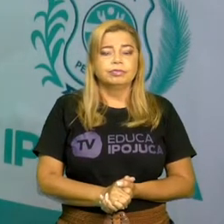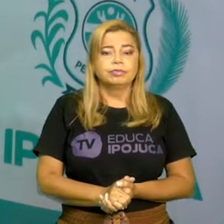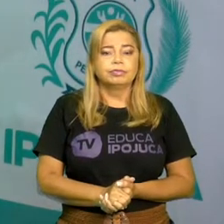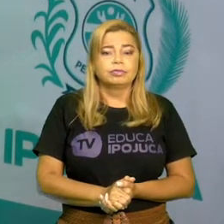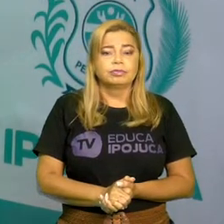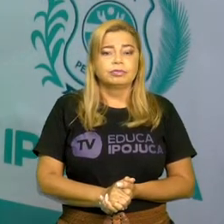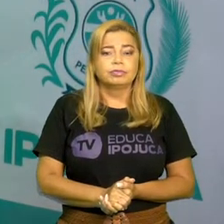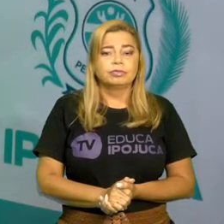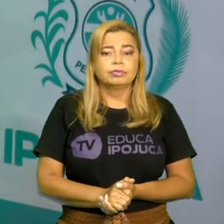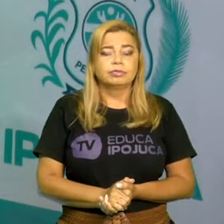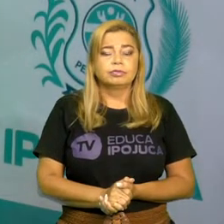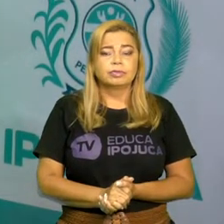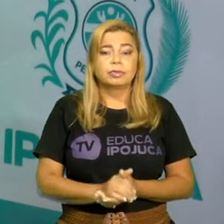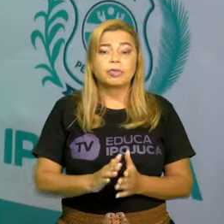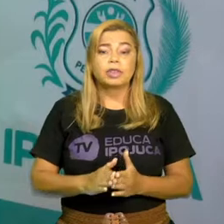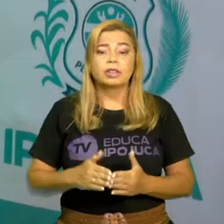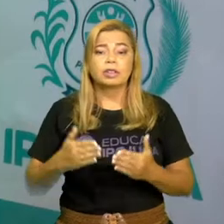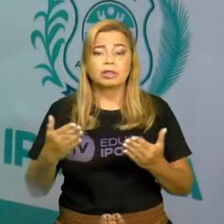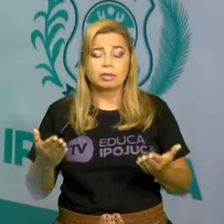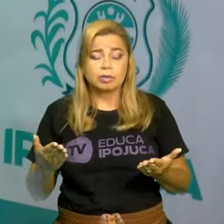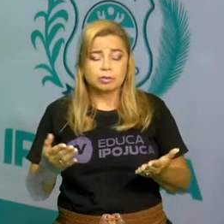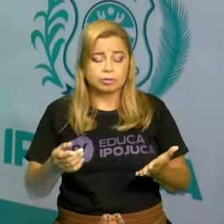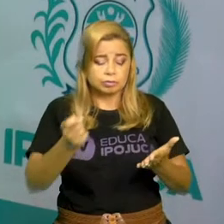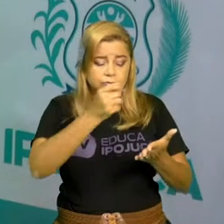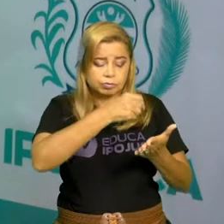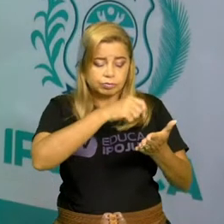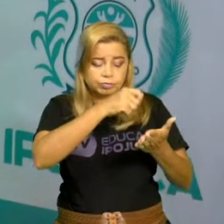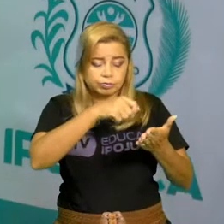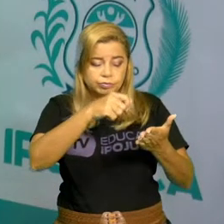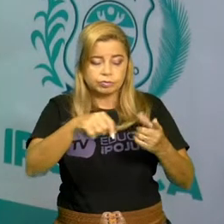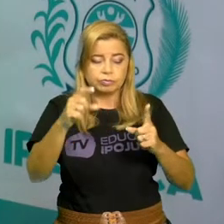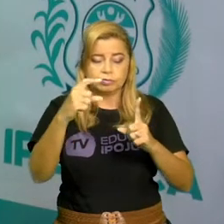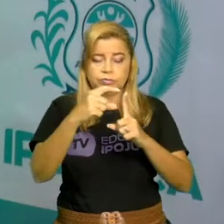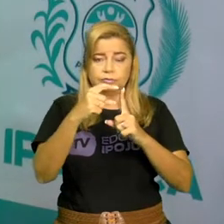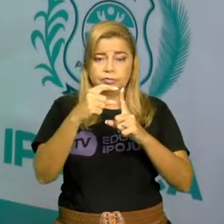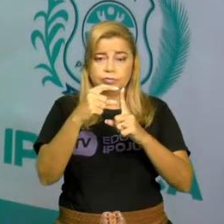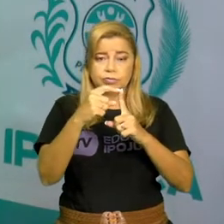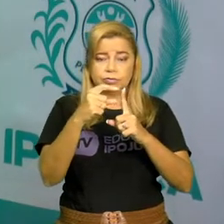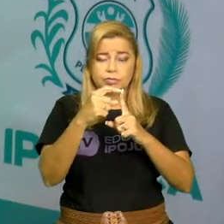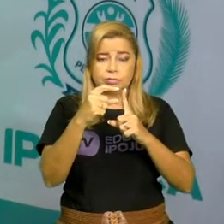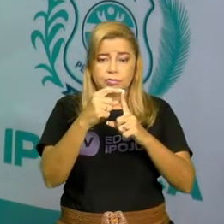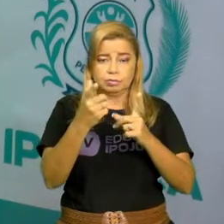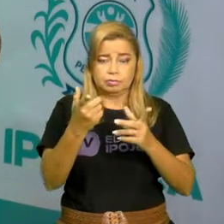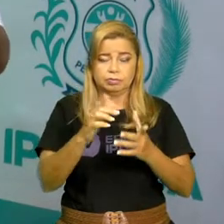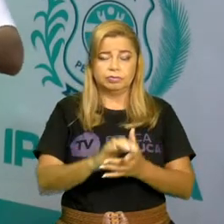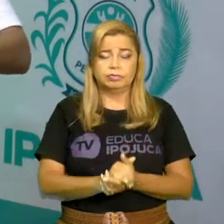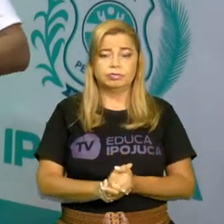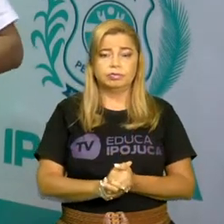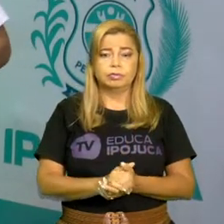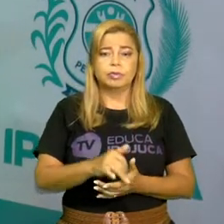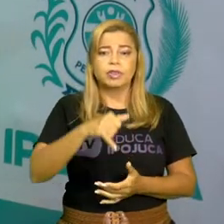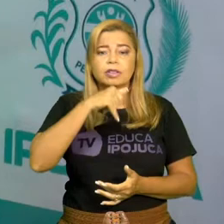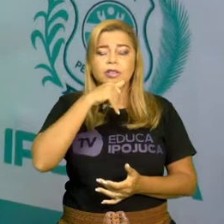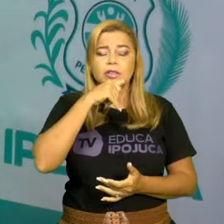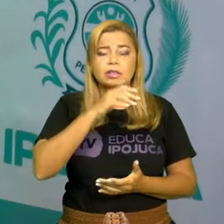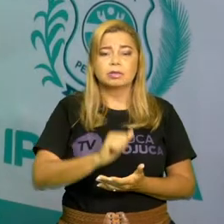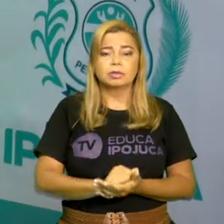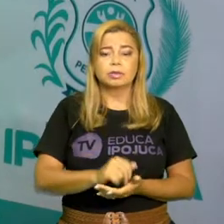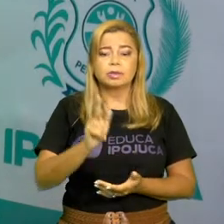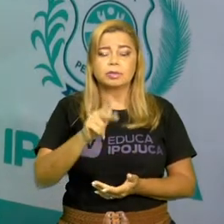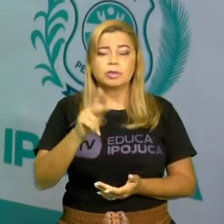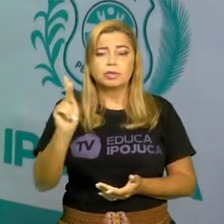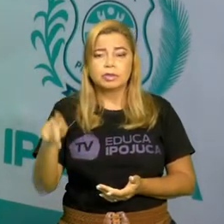Quando nós escrevemos alguma palavra, por exemplo, se a professora aí está fazendo um ditado